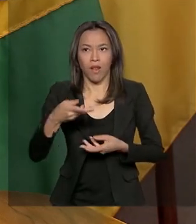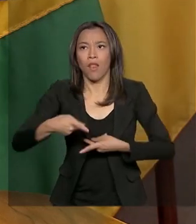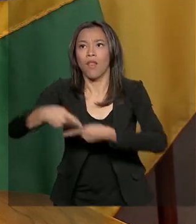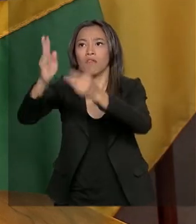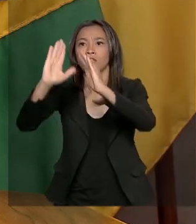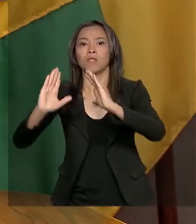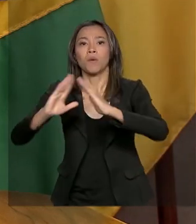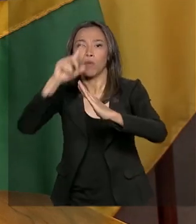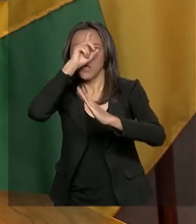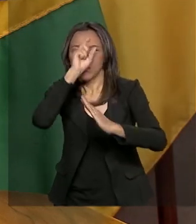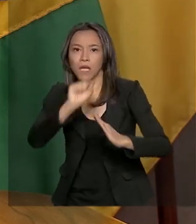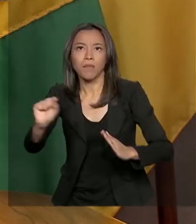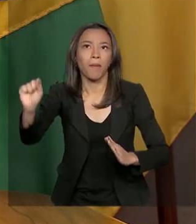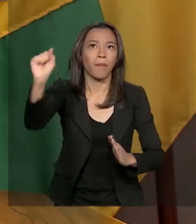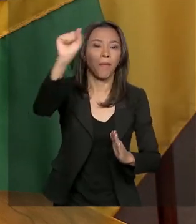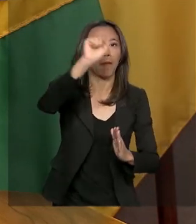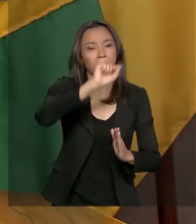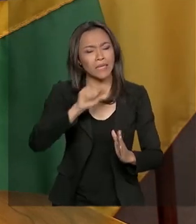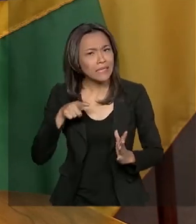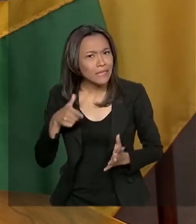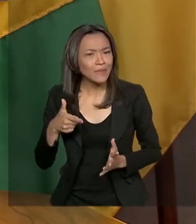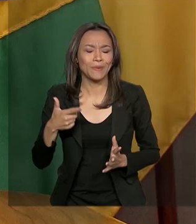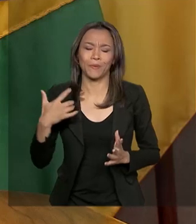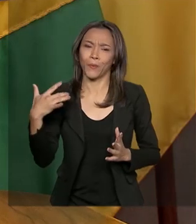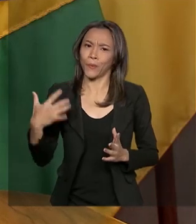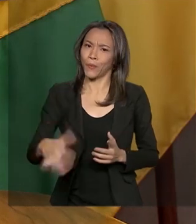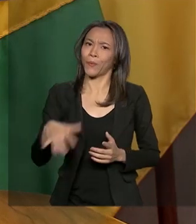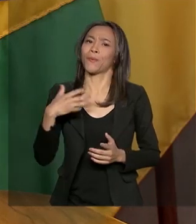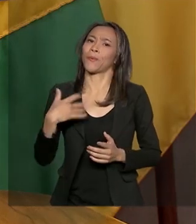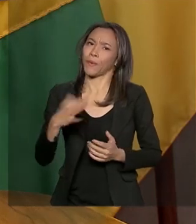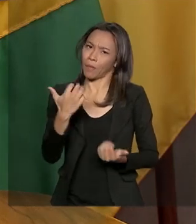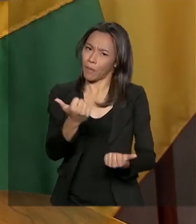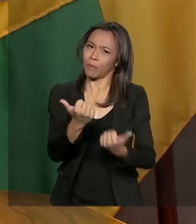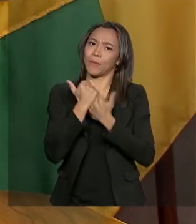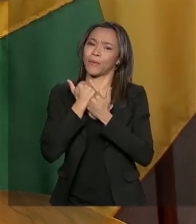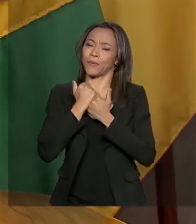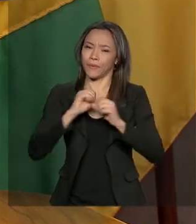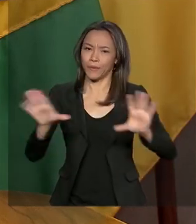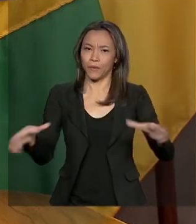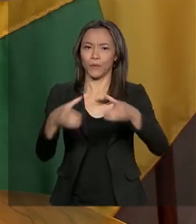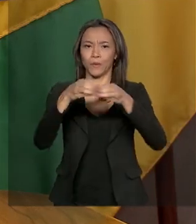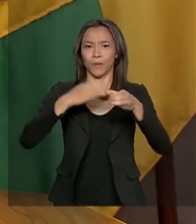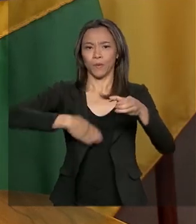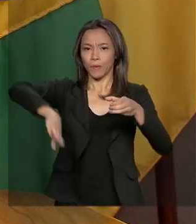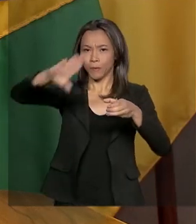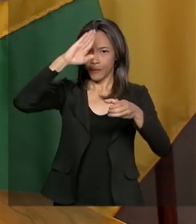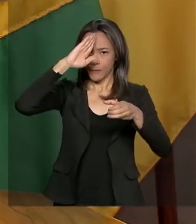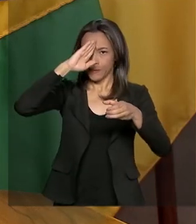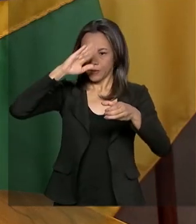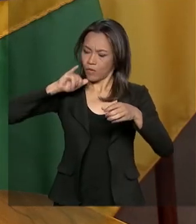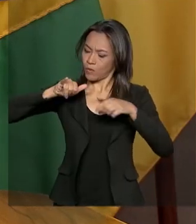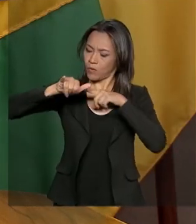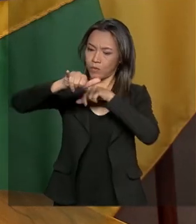Então isso aí é muito bom, é mais uma contribuição que as Forças Armadas, e nesse caso a Força Aérea, dão aí ao país.